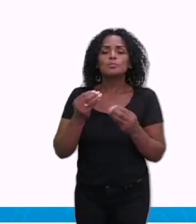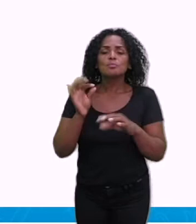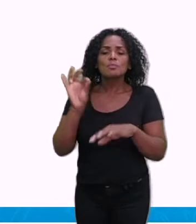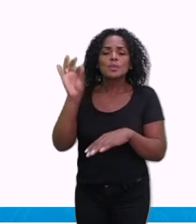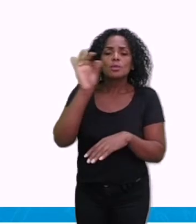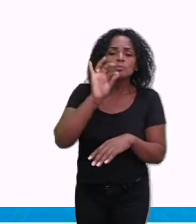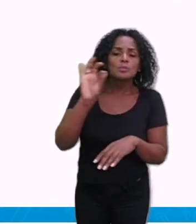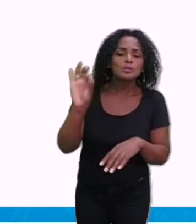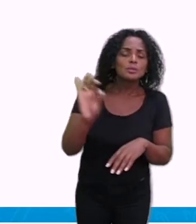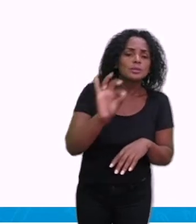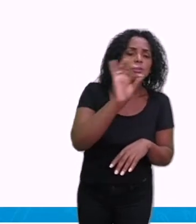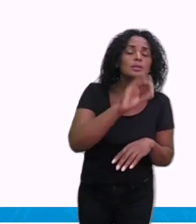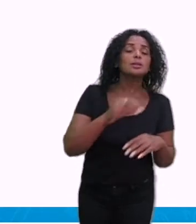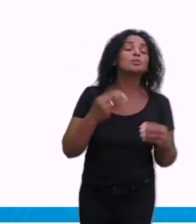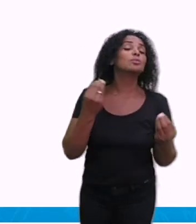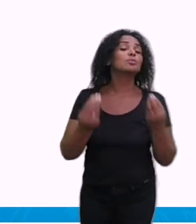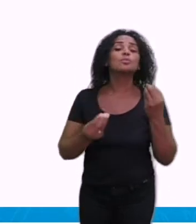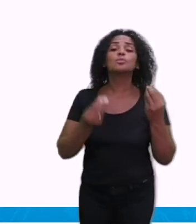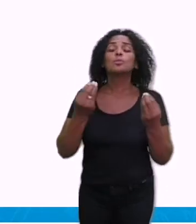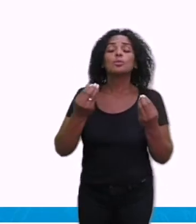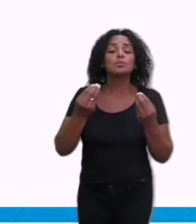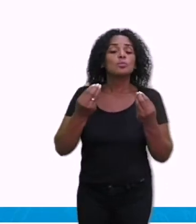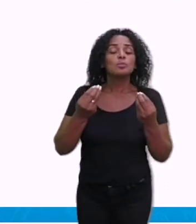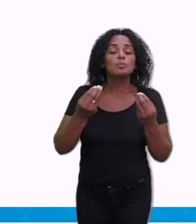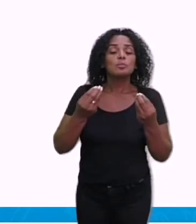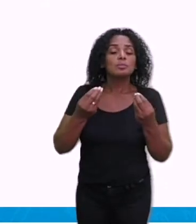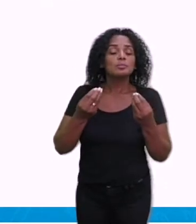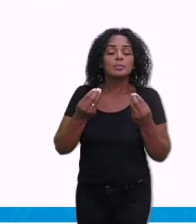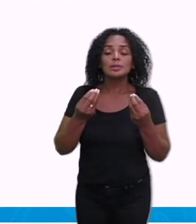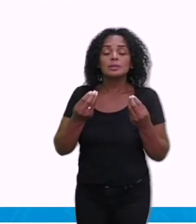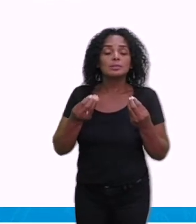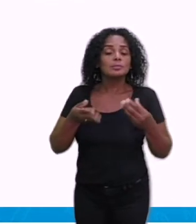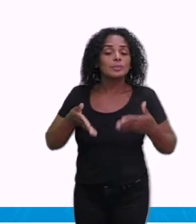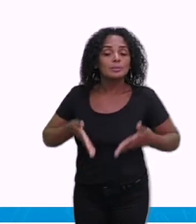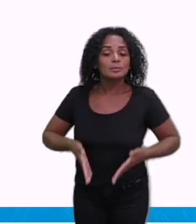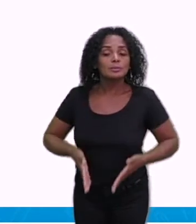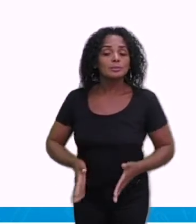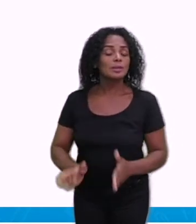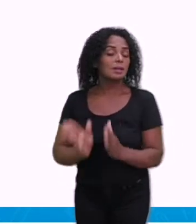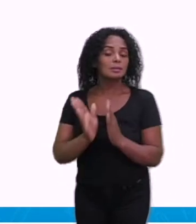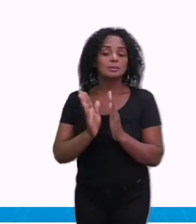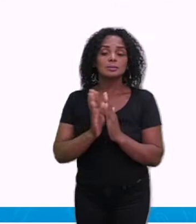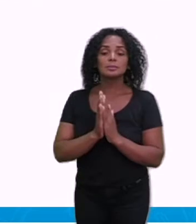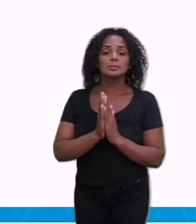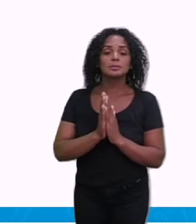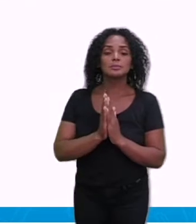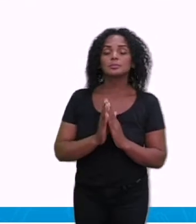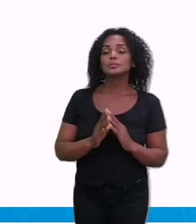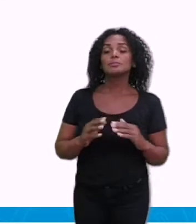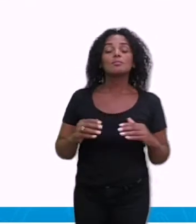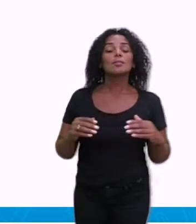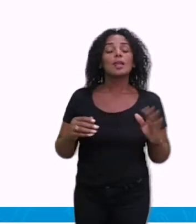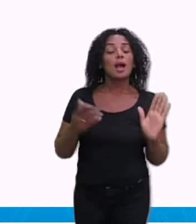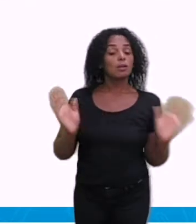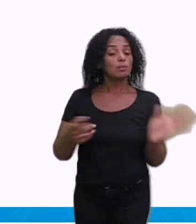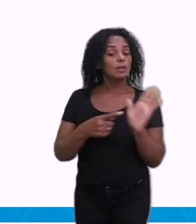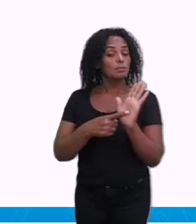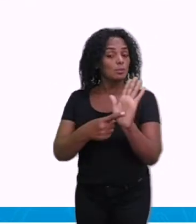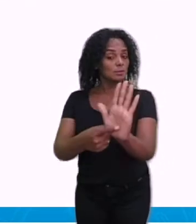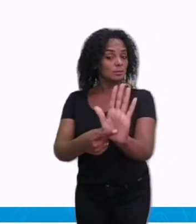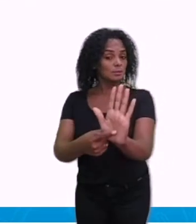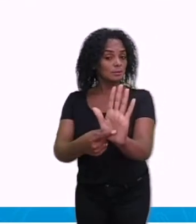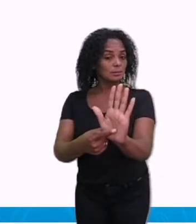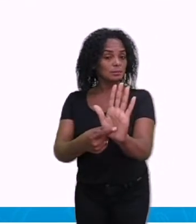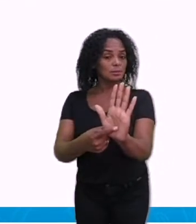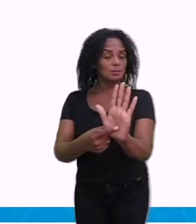procria, como ele transmite, tá bom? Então primeiro aqui eu queria apresentar para vocês